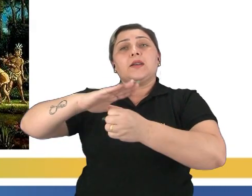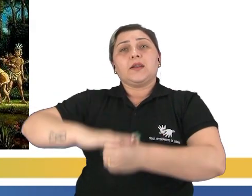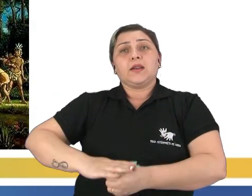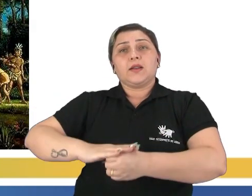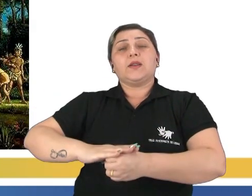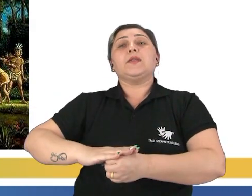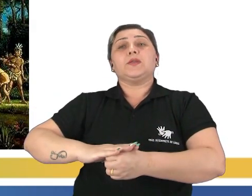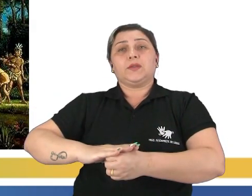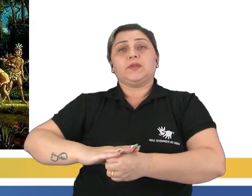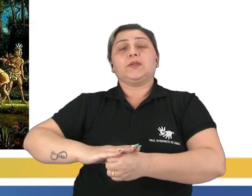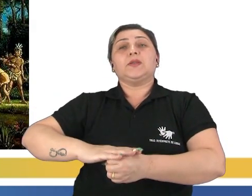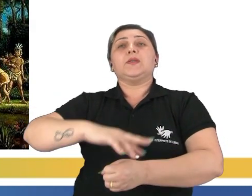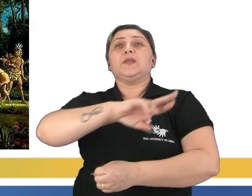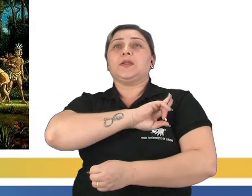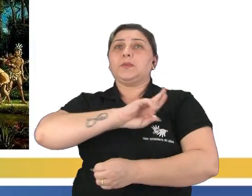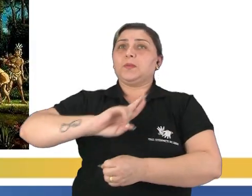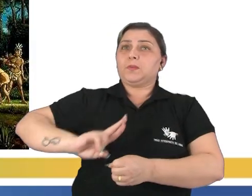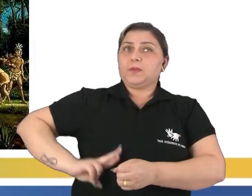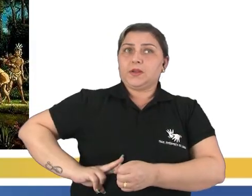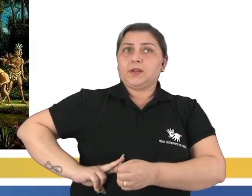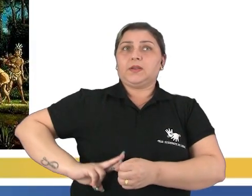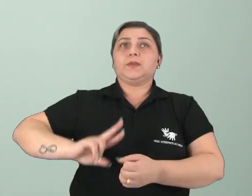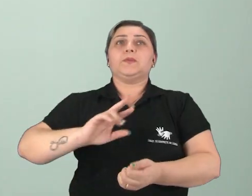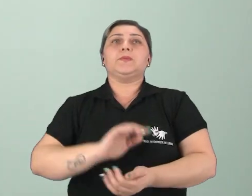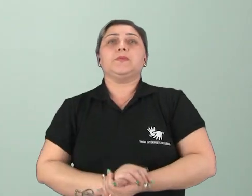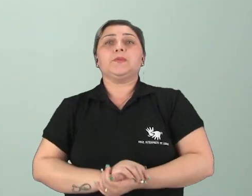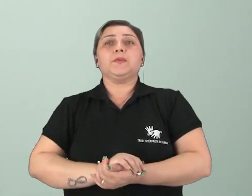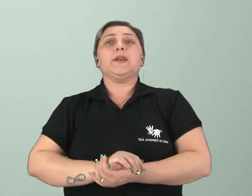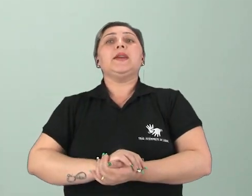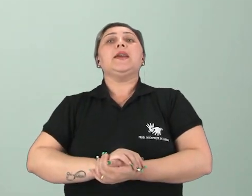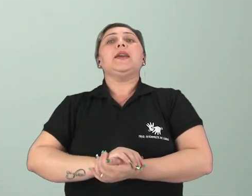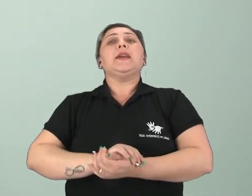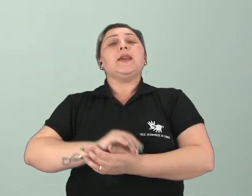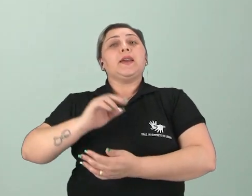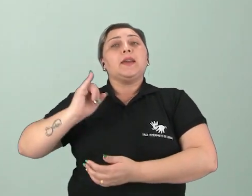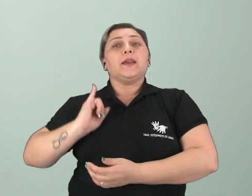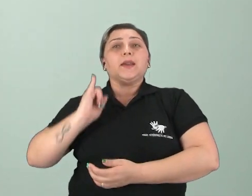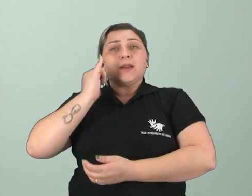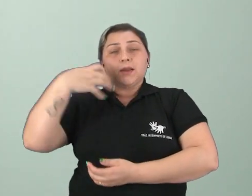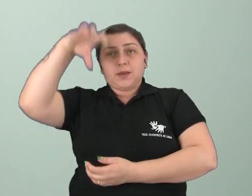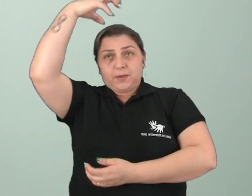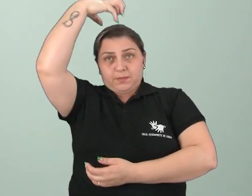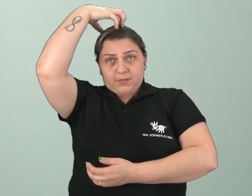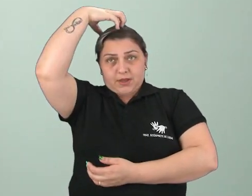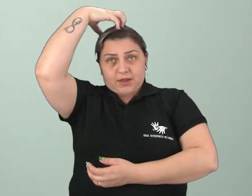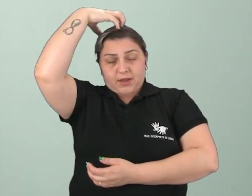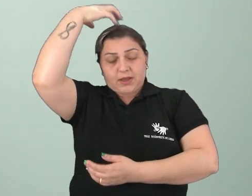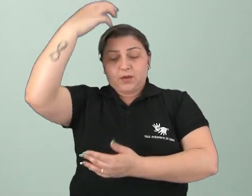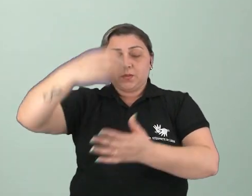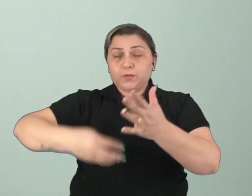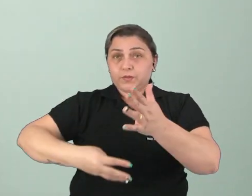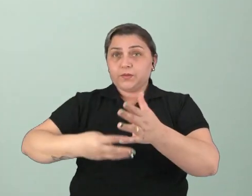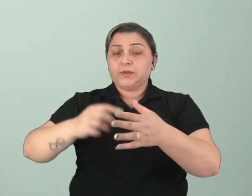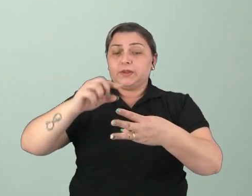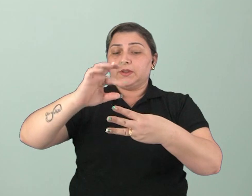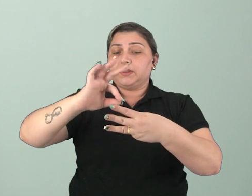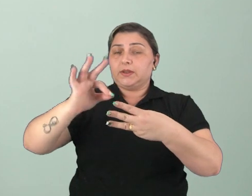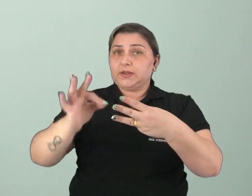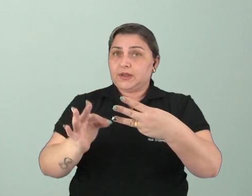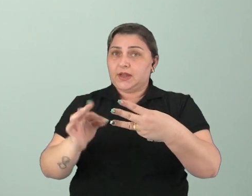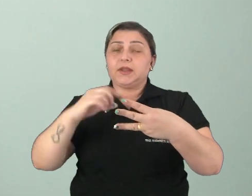republicano. Então, ao contrário do que a gente viu, que geralmente são divididos apenas em três períodos, a gente tem,